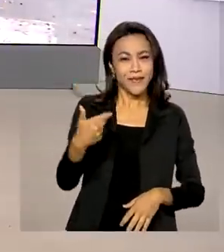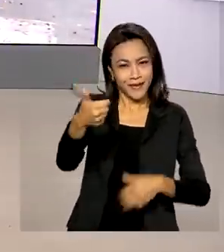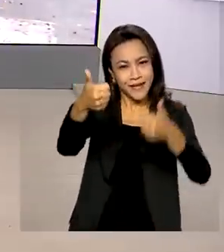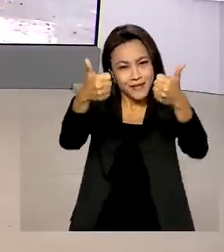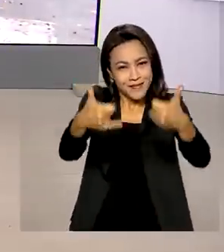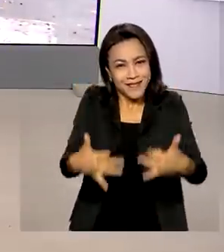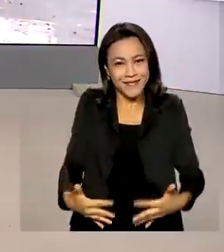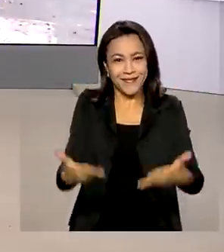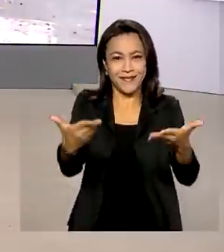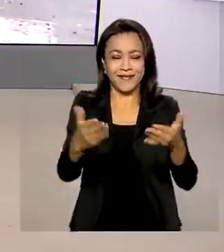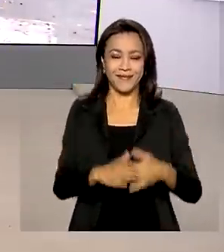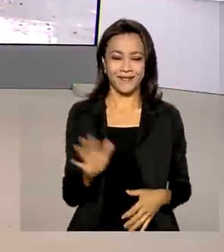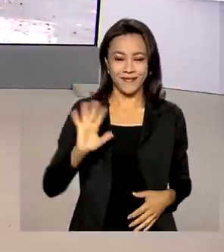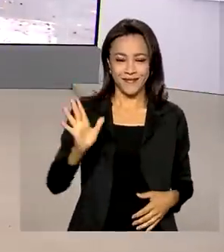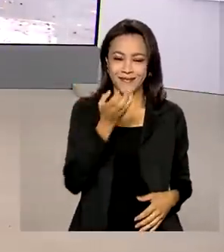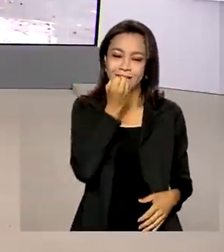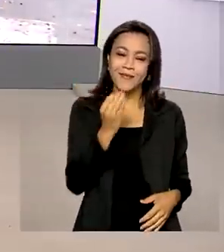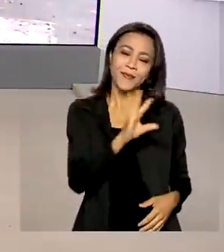gente. Oi, Érica, bom dia.